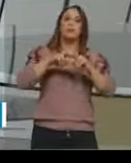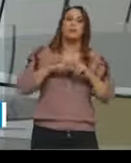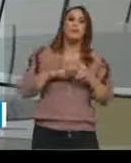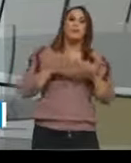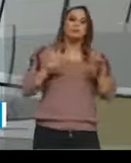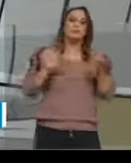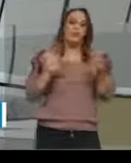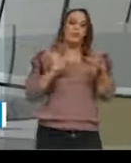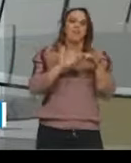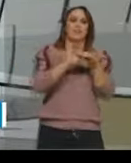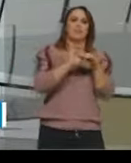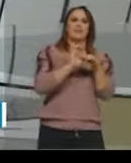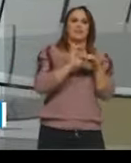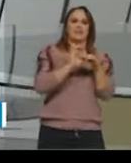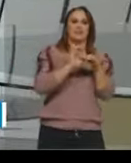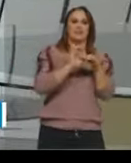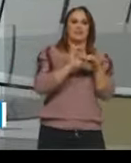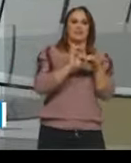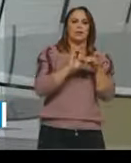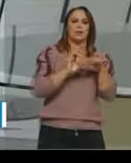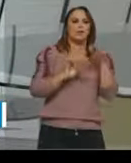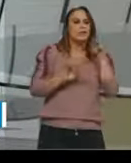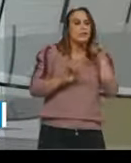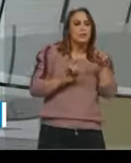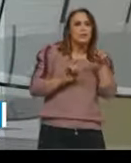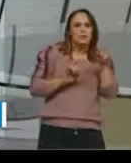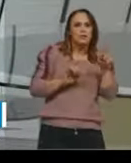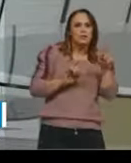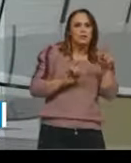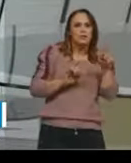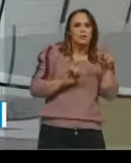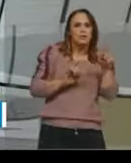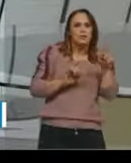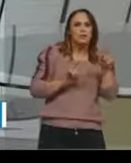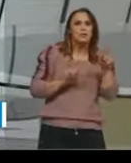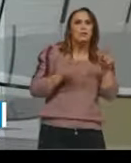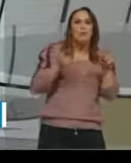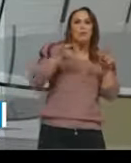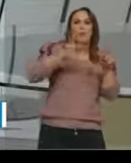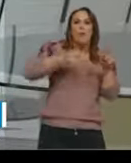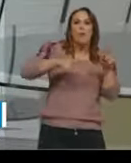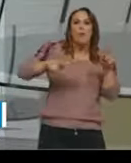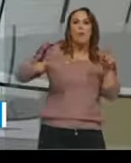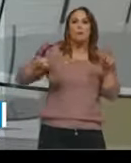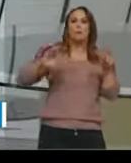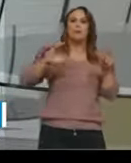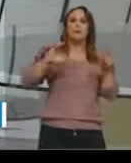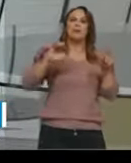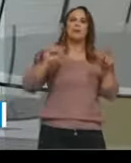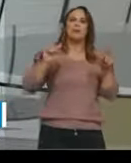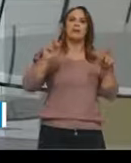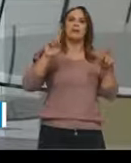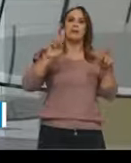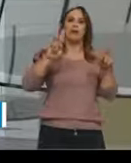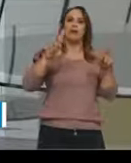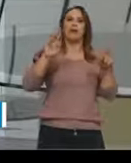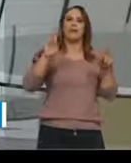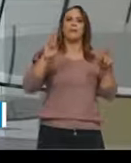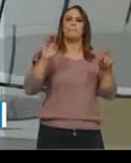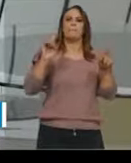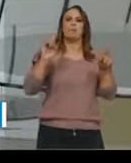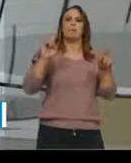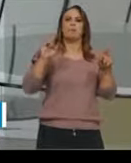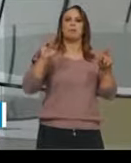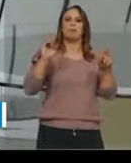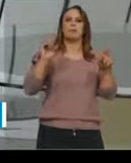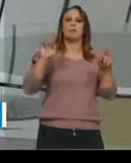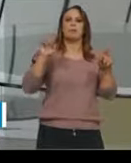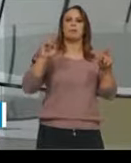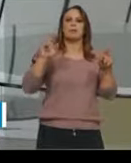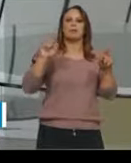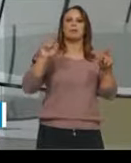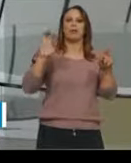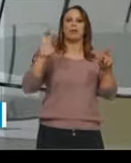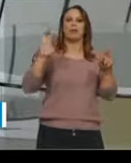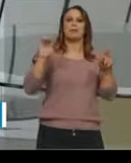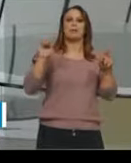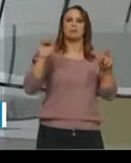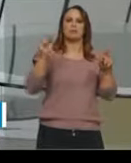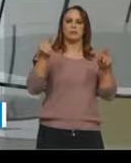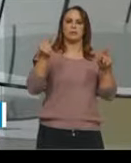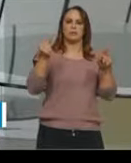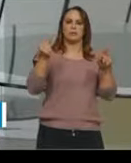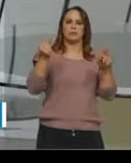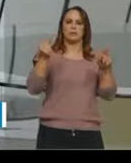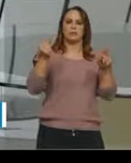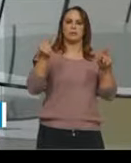fosfato vai fazer com o carboidrato, com os, na verdade, com os carboidratos, ela vai o quê? Se tornar uma molécula